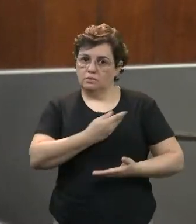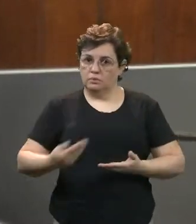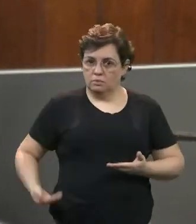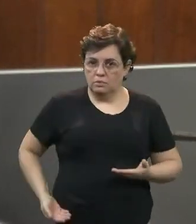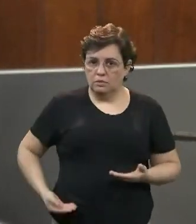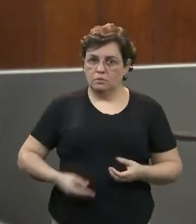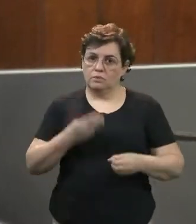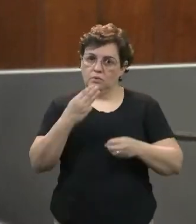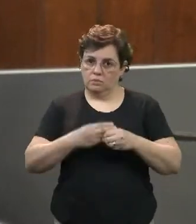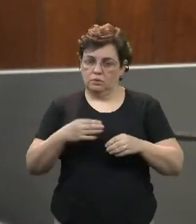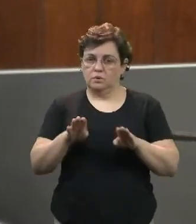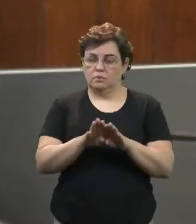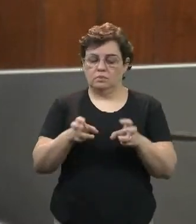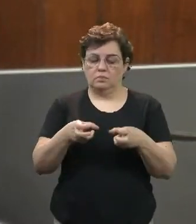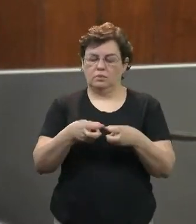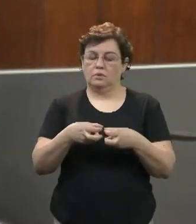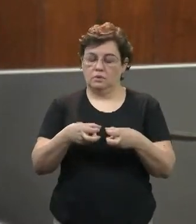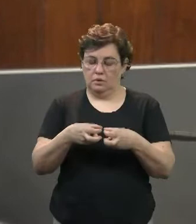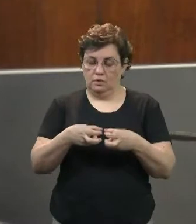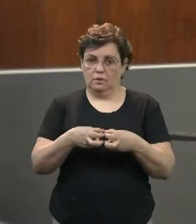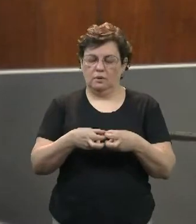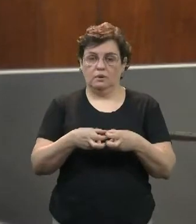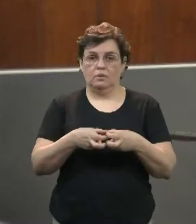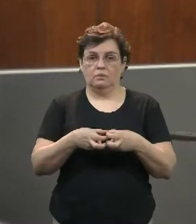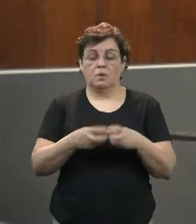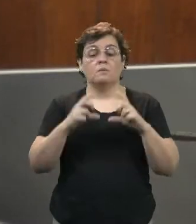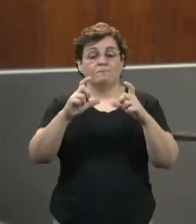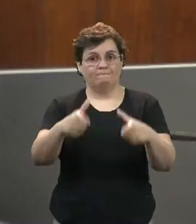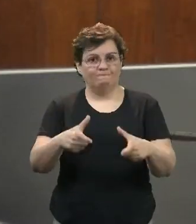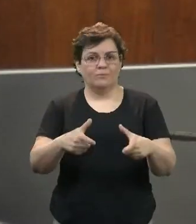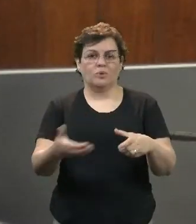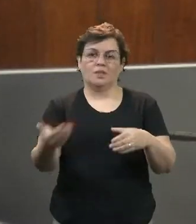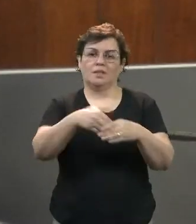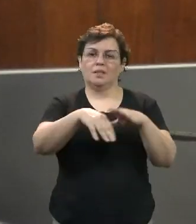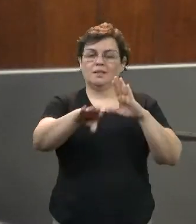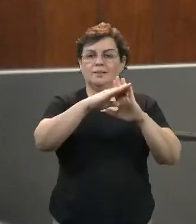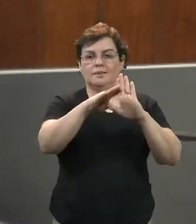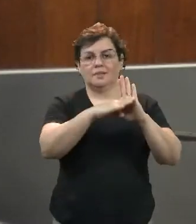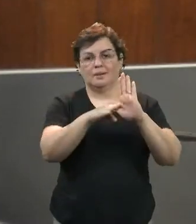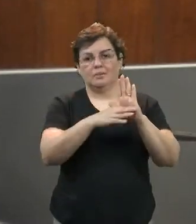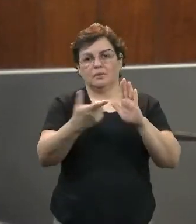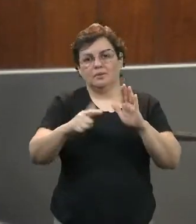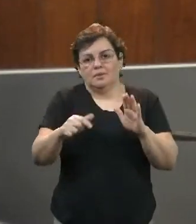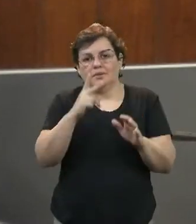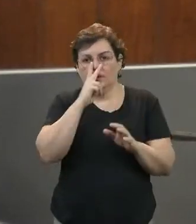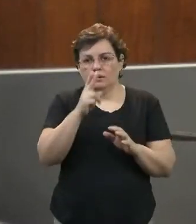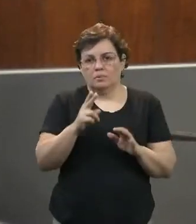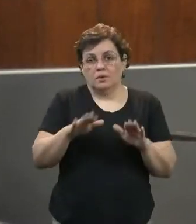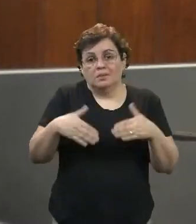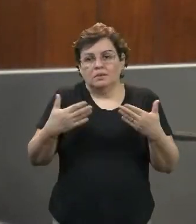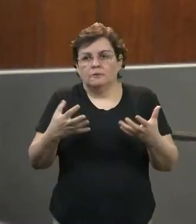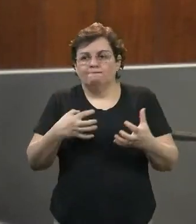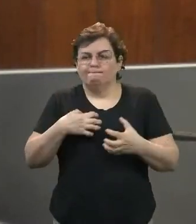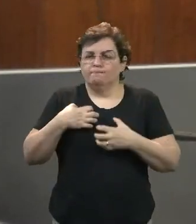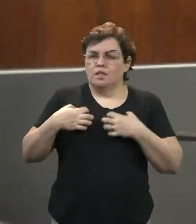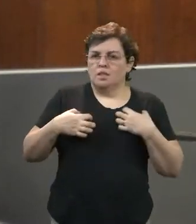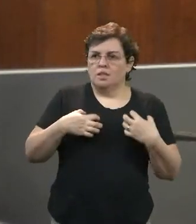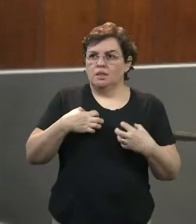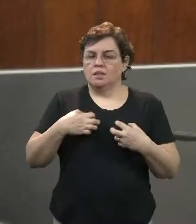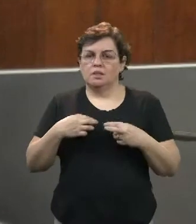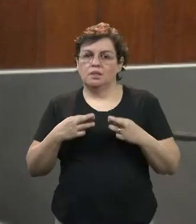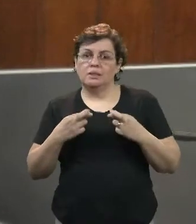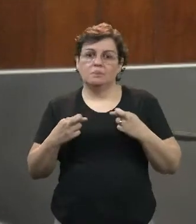do município como da Câmara Municipal, pautei o projeto sem os pareceres. Portanto, criou-se uma expectativa